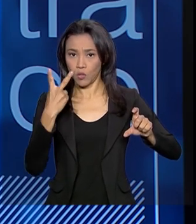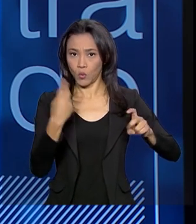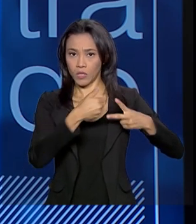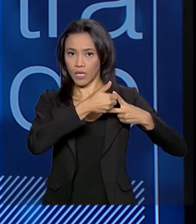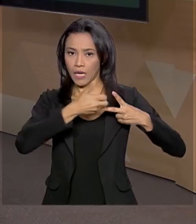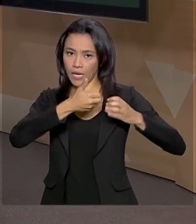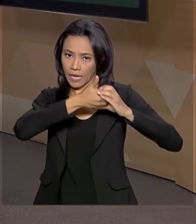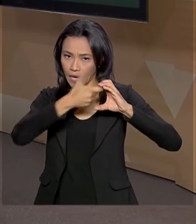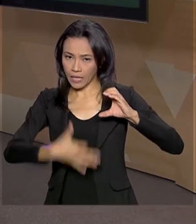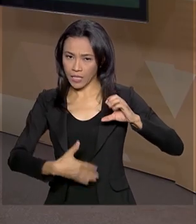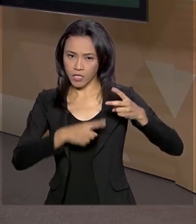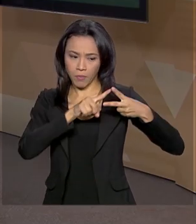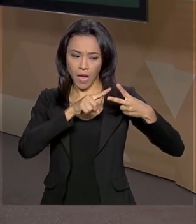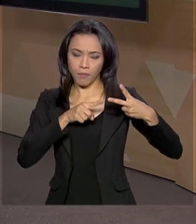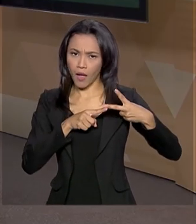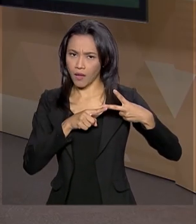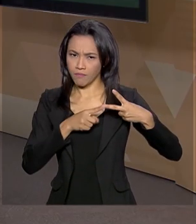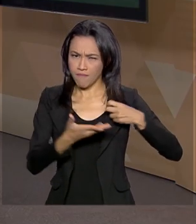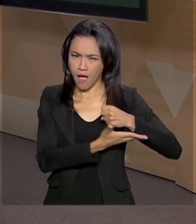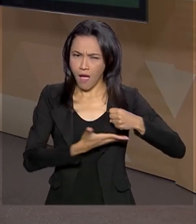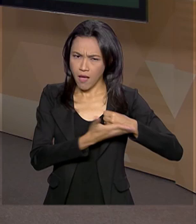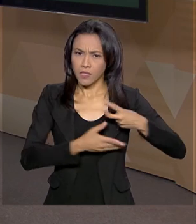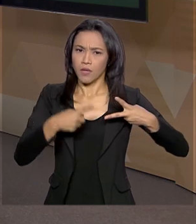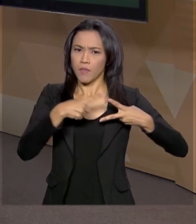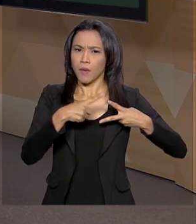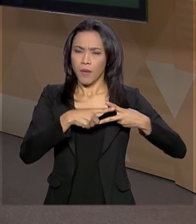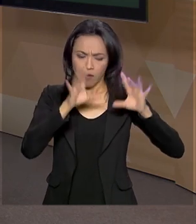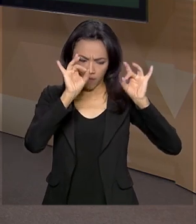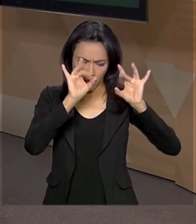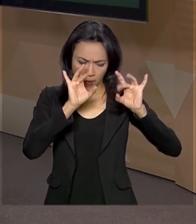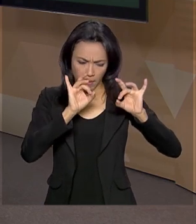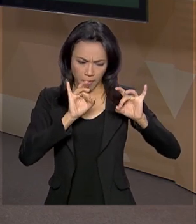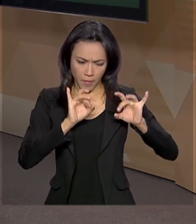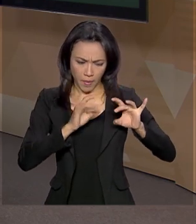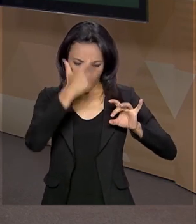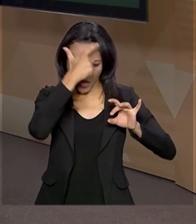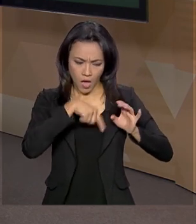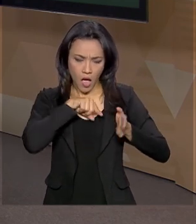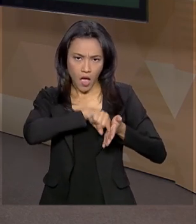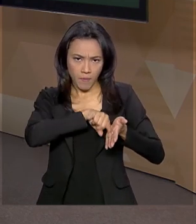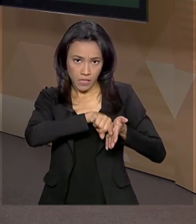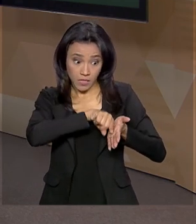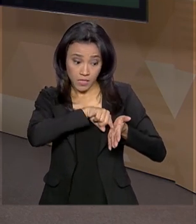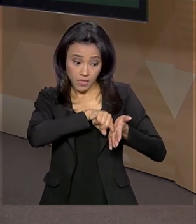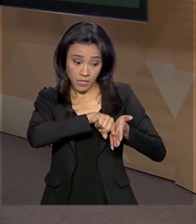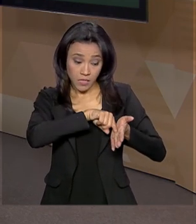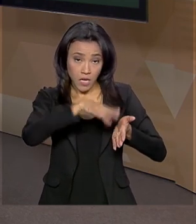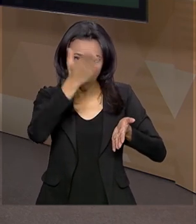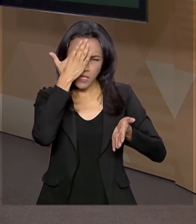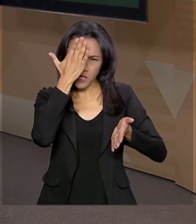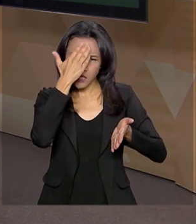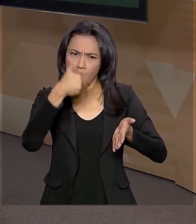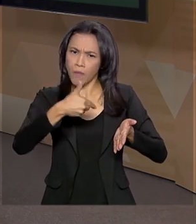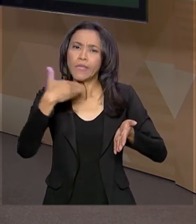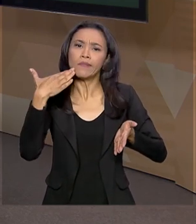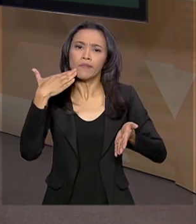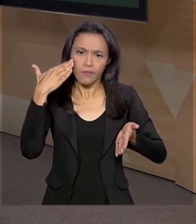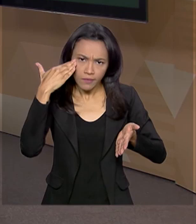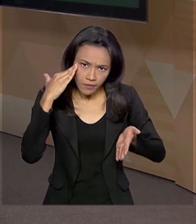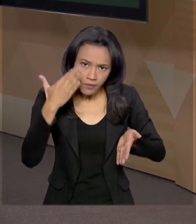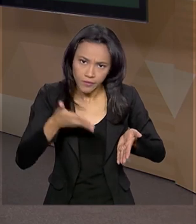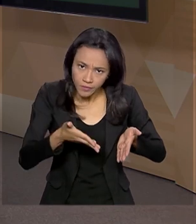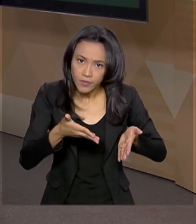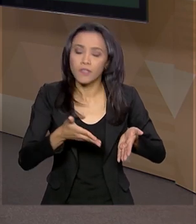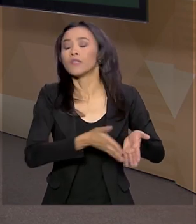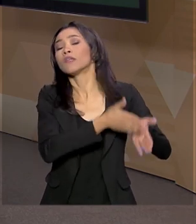básicas na ciência, quer dizer, a especialização, quer dizer, o cientista, ele é um especialista. E ele